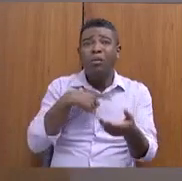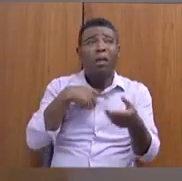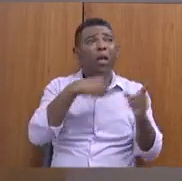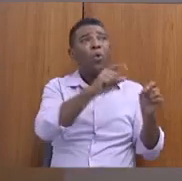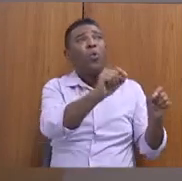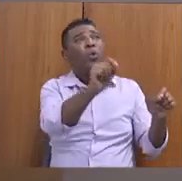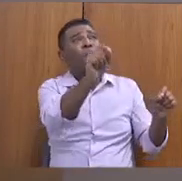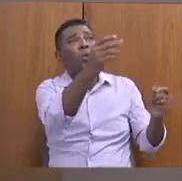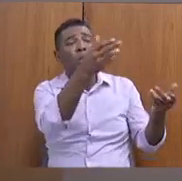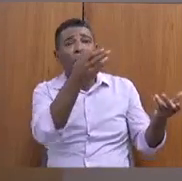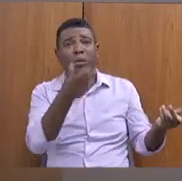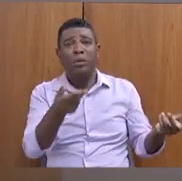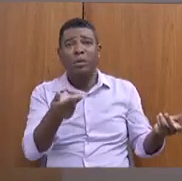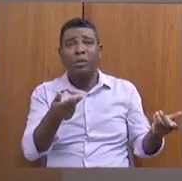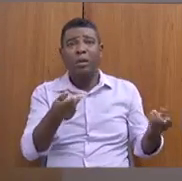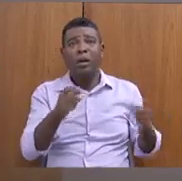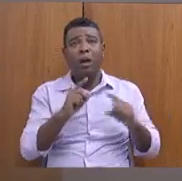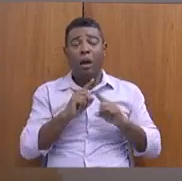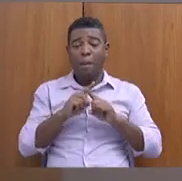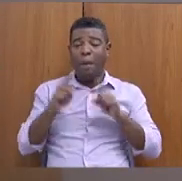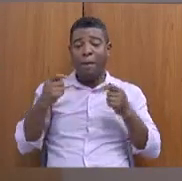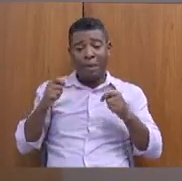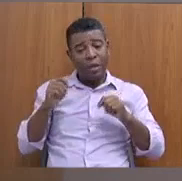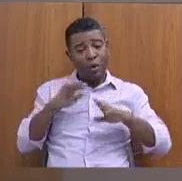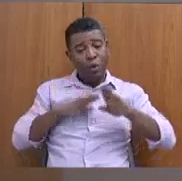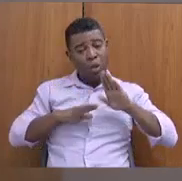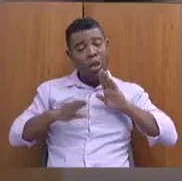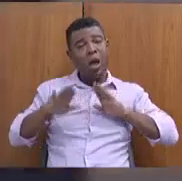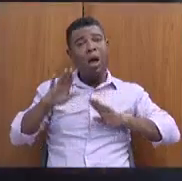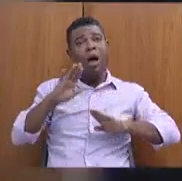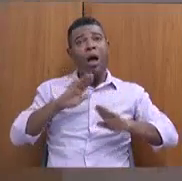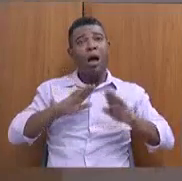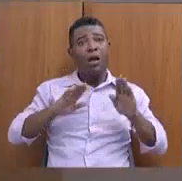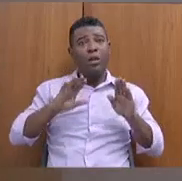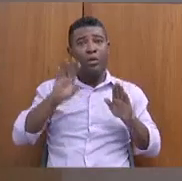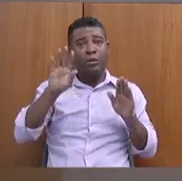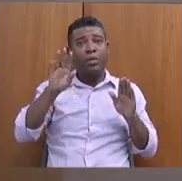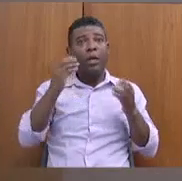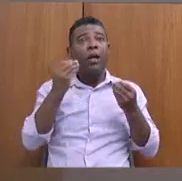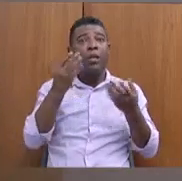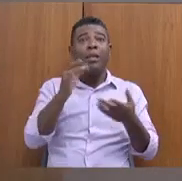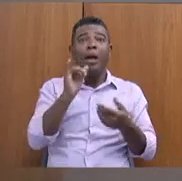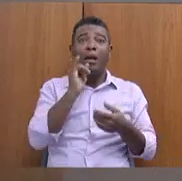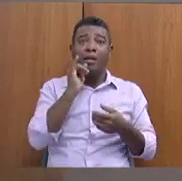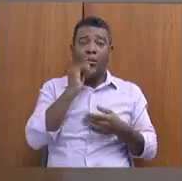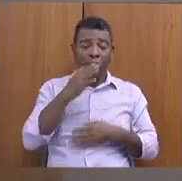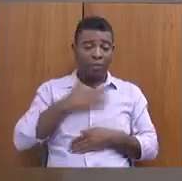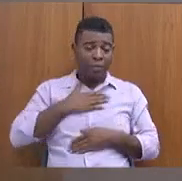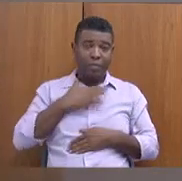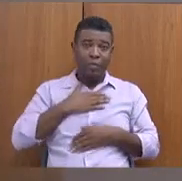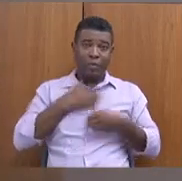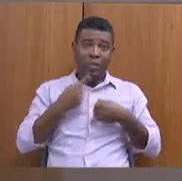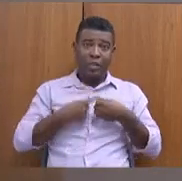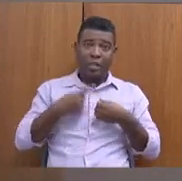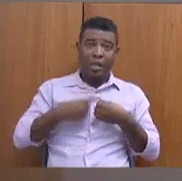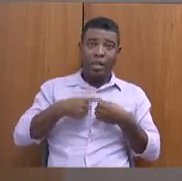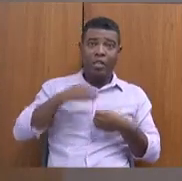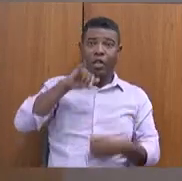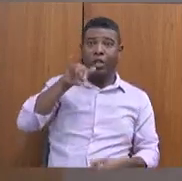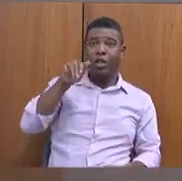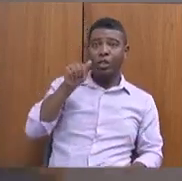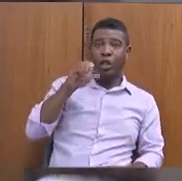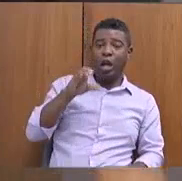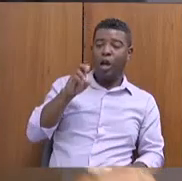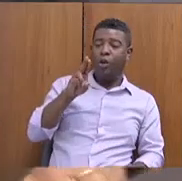Agora, tem que ter muito cuidado com essa questão de trabalho escravo. Vou dar o exemplo da minha região, na minha cidade, Jacuí. Deputado, o senhor pode